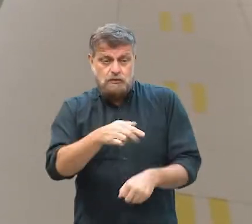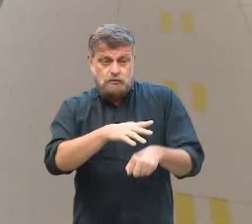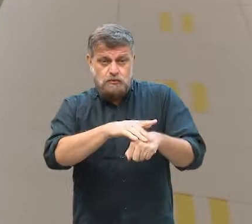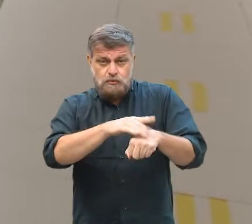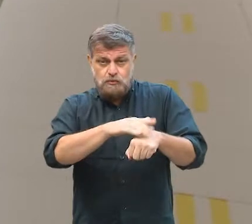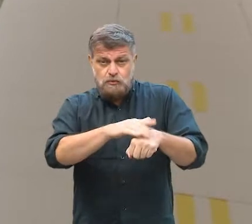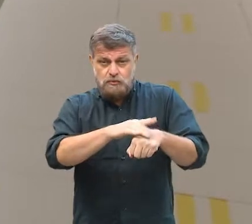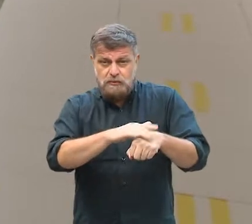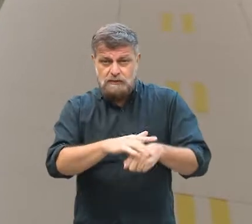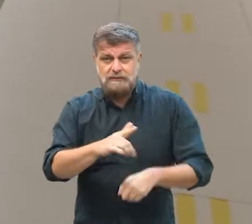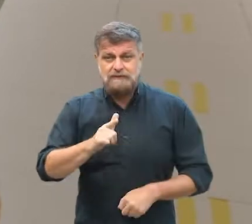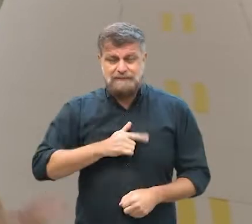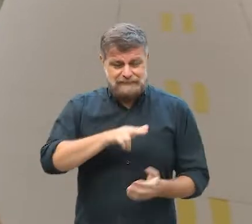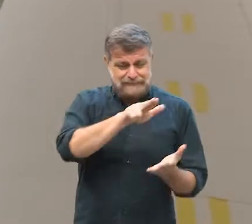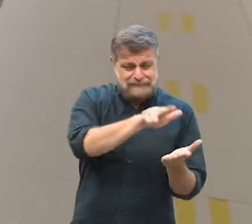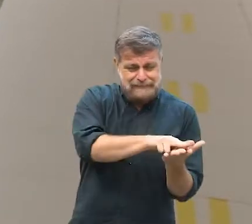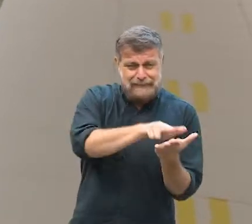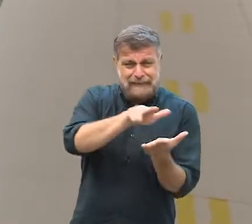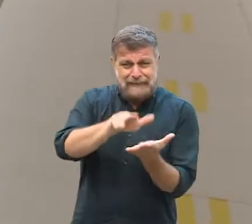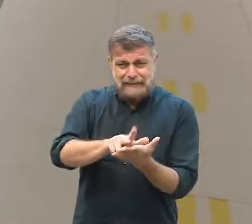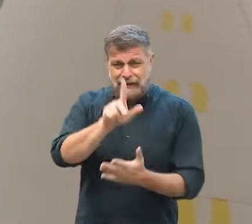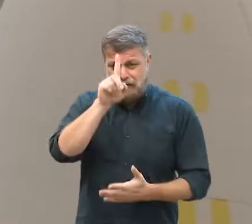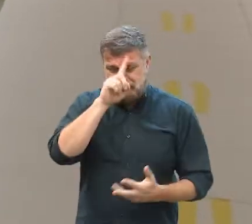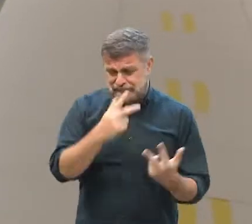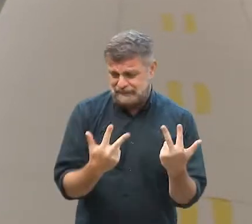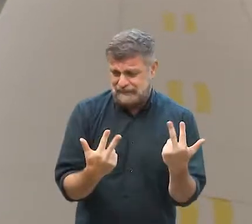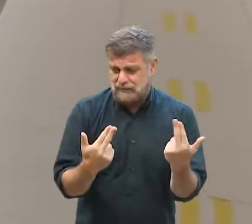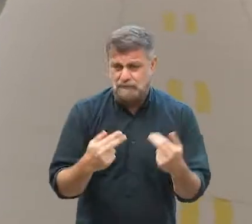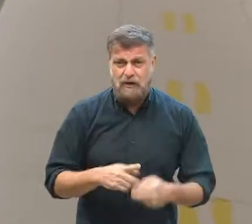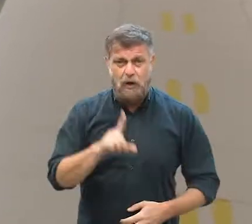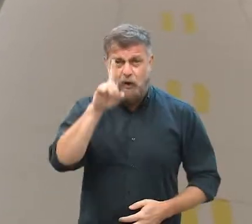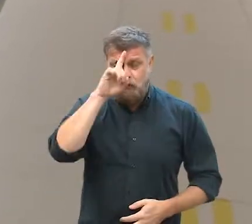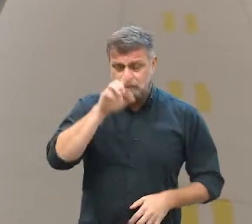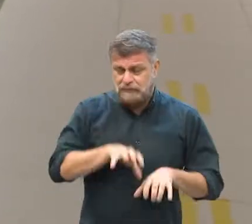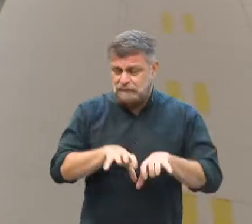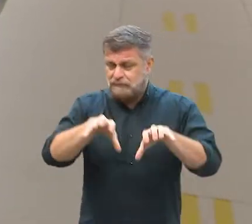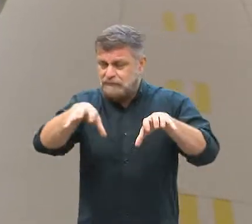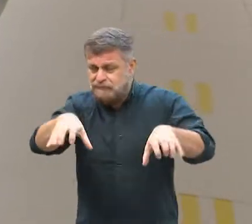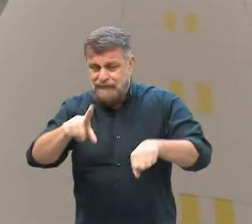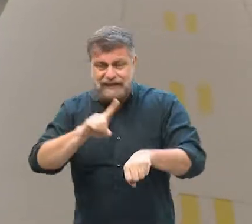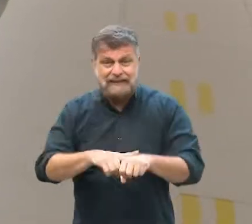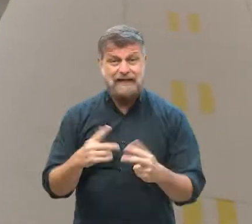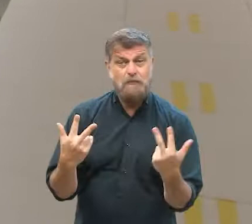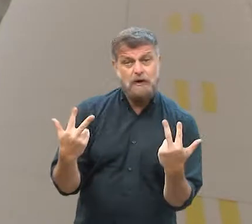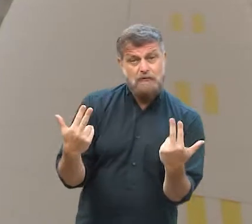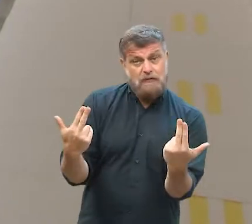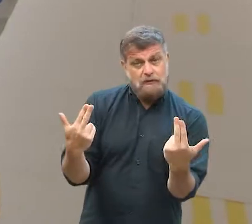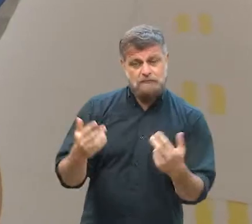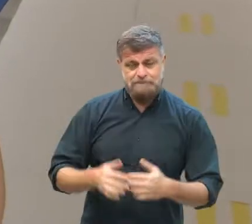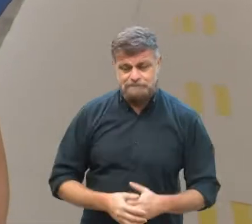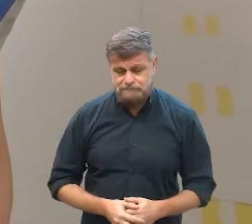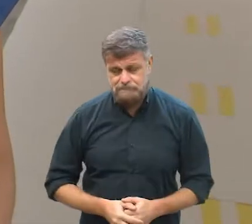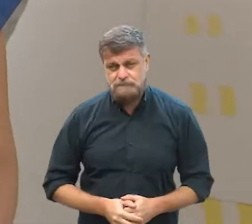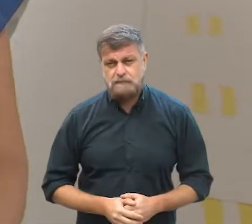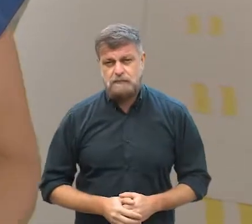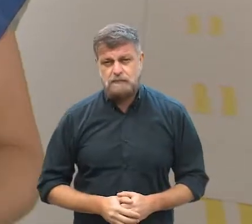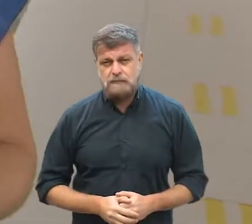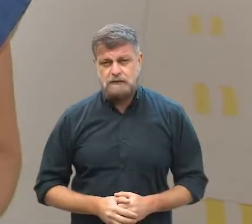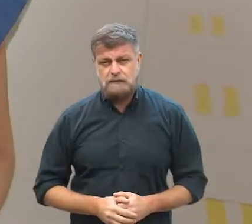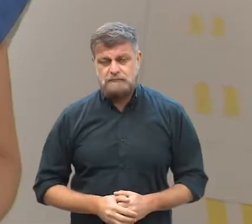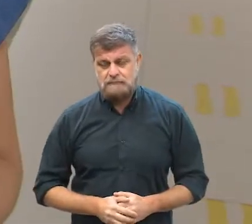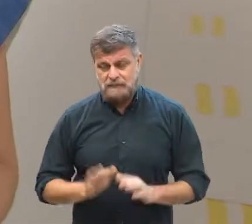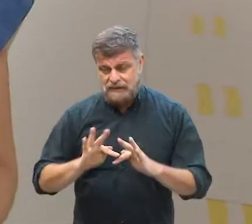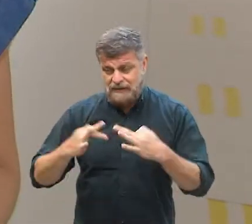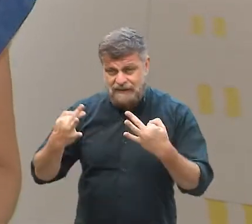que muitas vezes estão internados no mesmo hospital, em hospitais diferentes, ao mesmo tempo. Então, isso